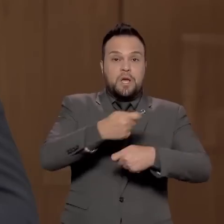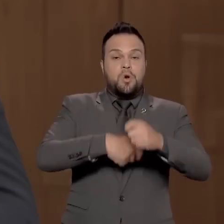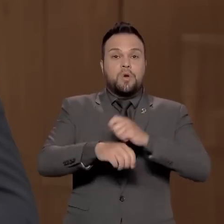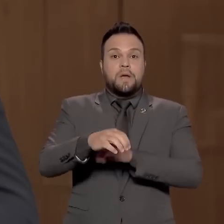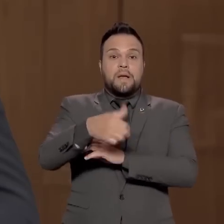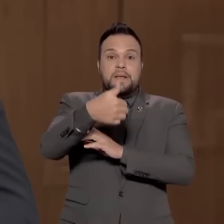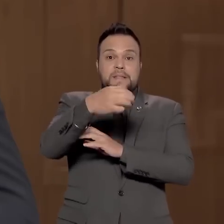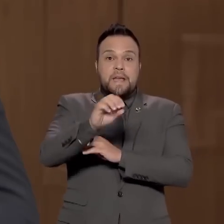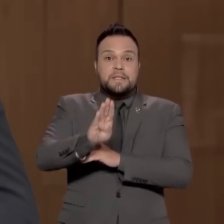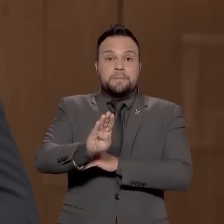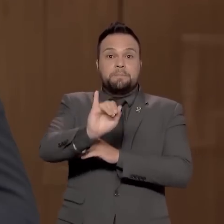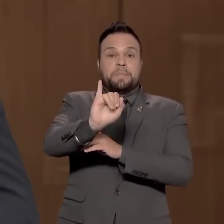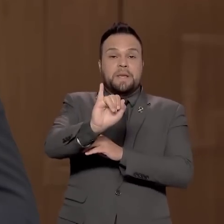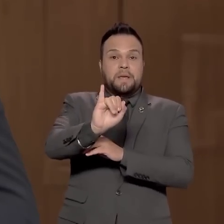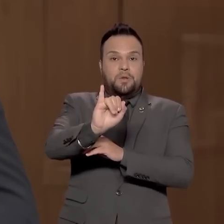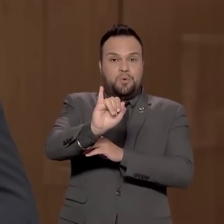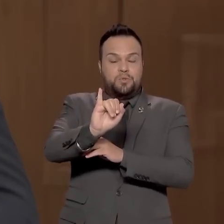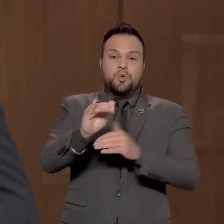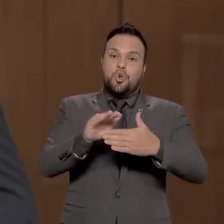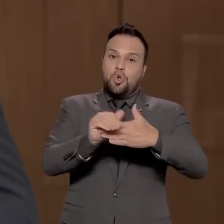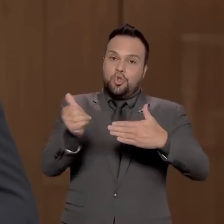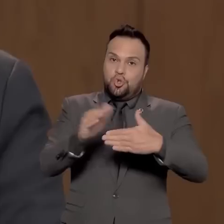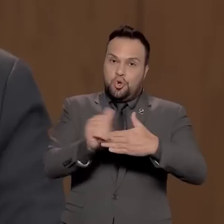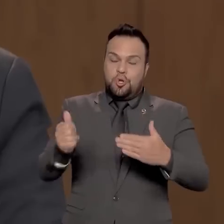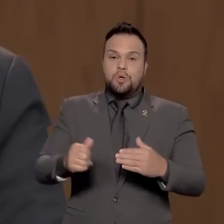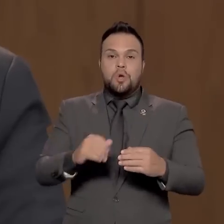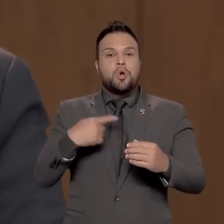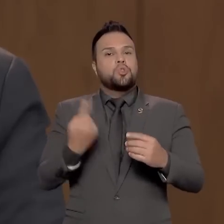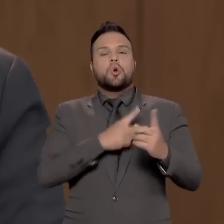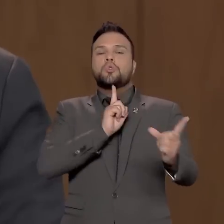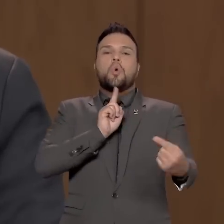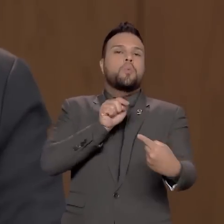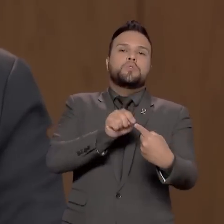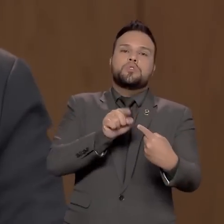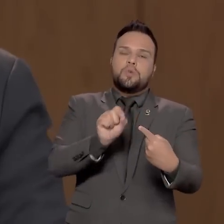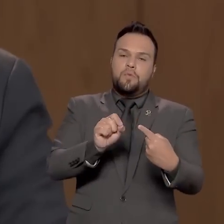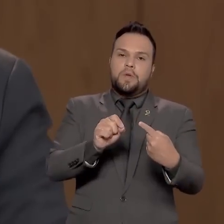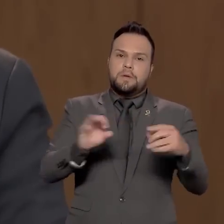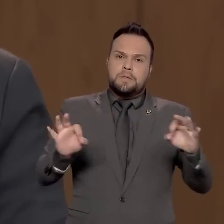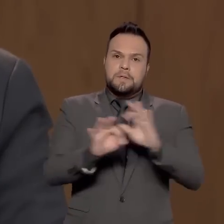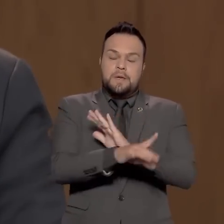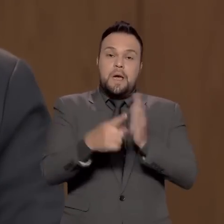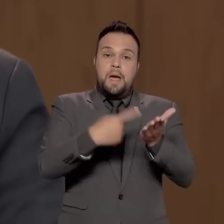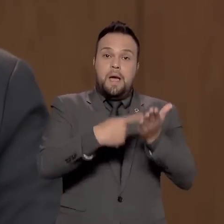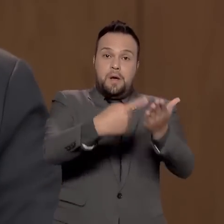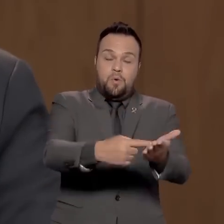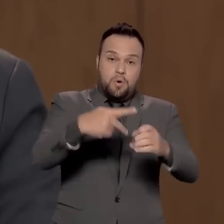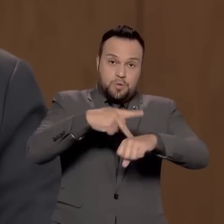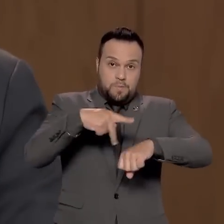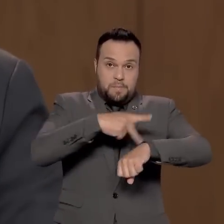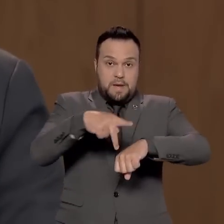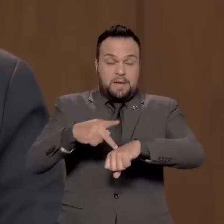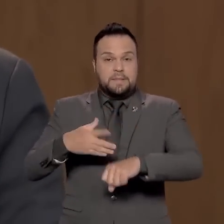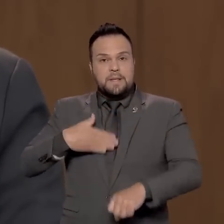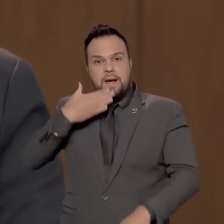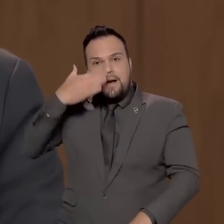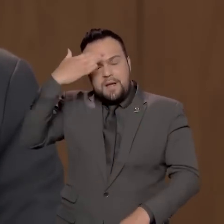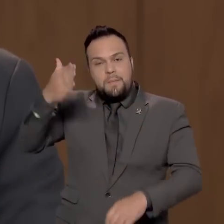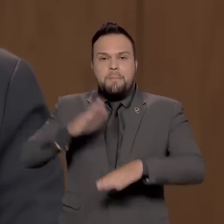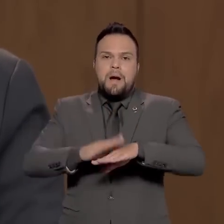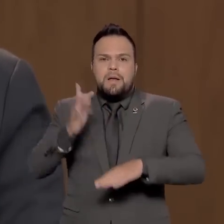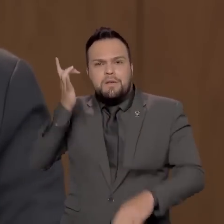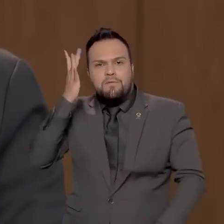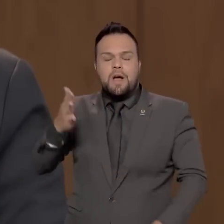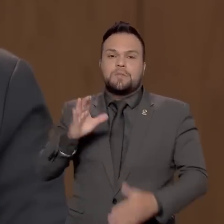investimentos da ordem de 10 bilhões de dólares. É nosso objetivo concluir acordos com os países árabes, que